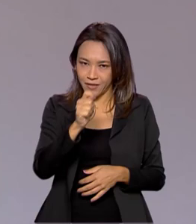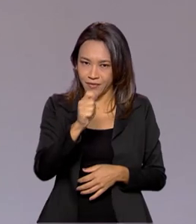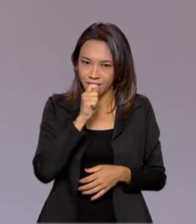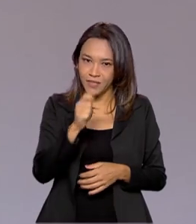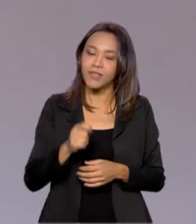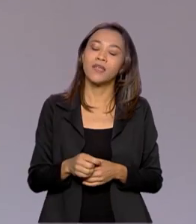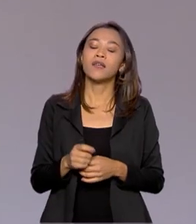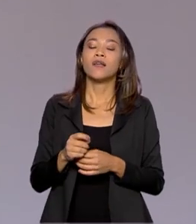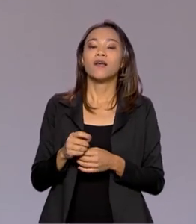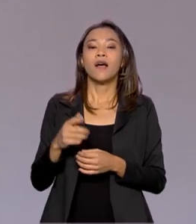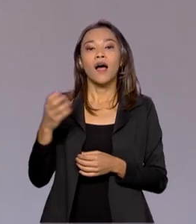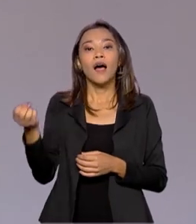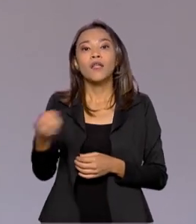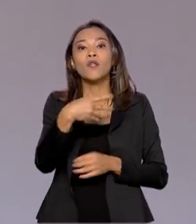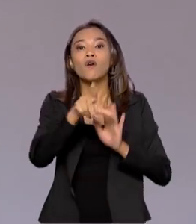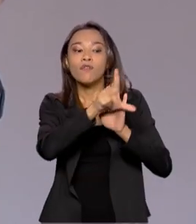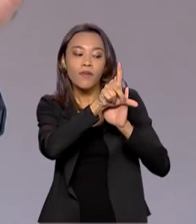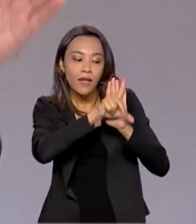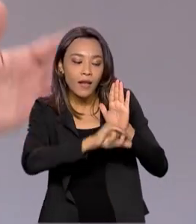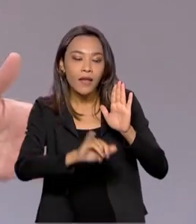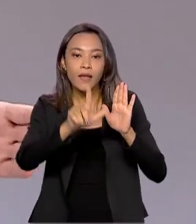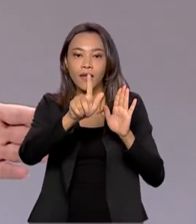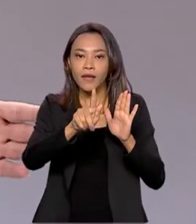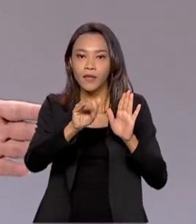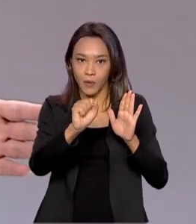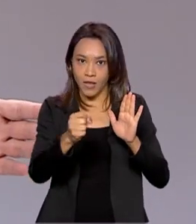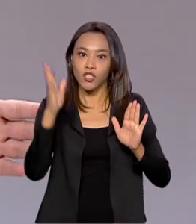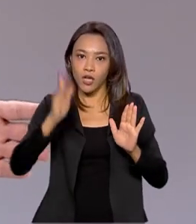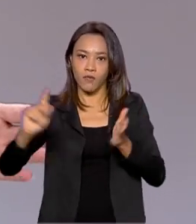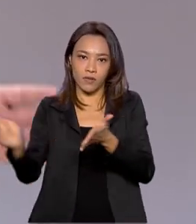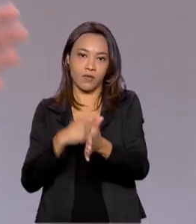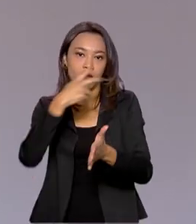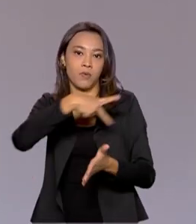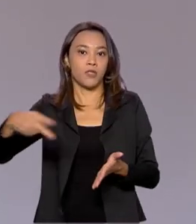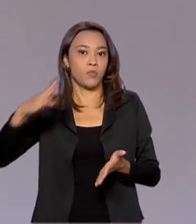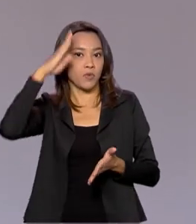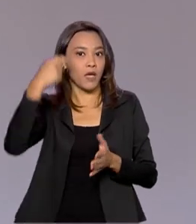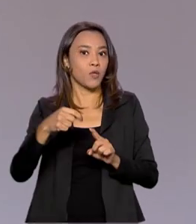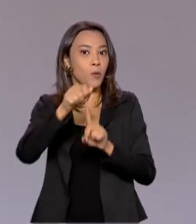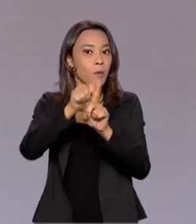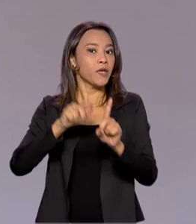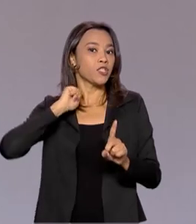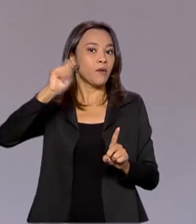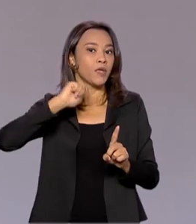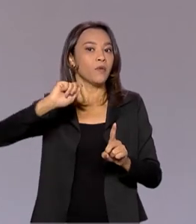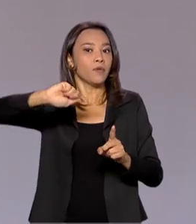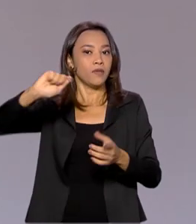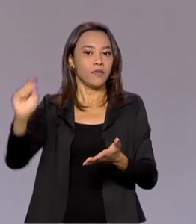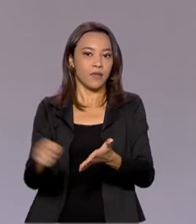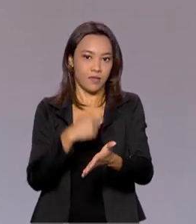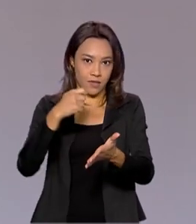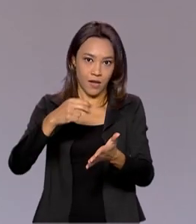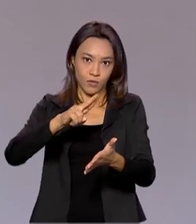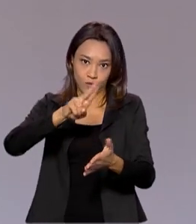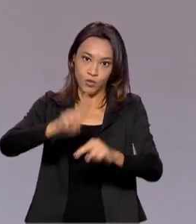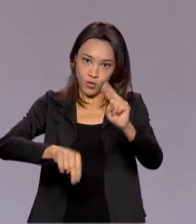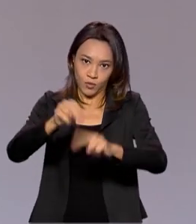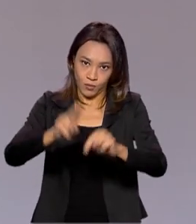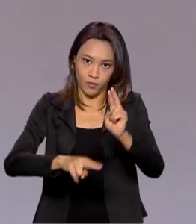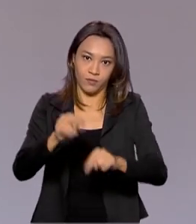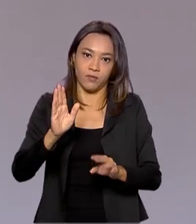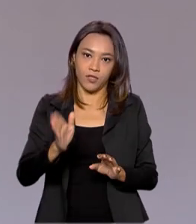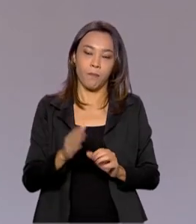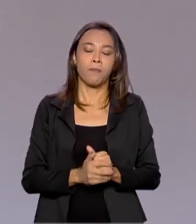de abordar aqui a nova lei do gás. Foi sancionada pelo presidente Jair Bolsonaro em abril, regulamentada em junho. Pelo que eu entendi, ela vai permitir